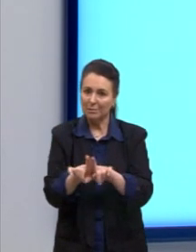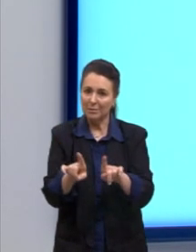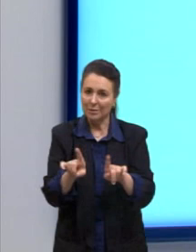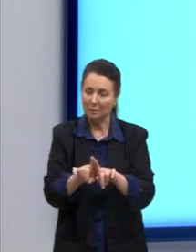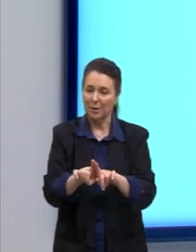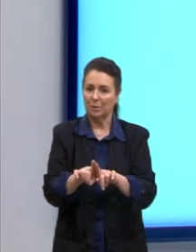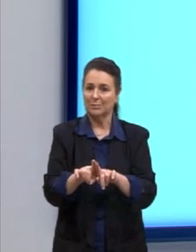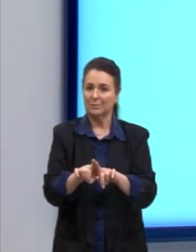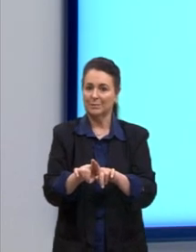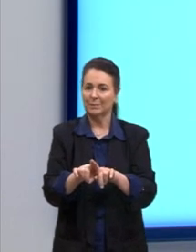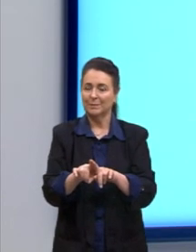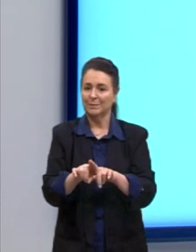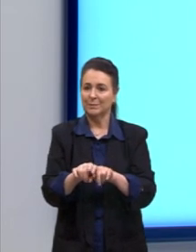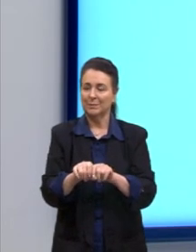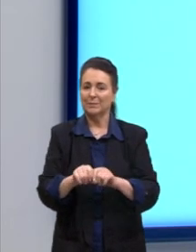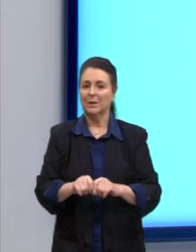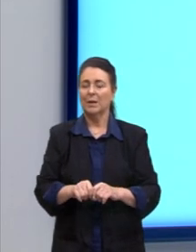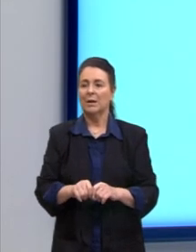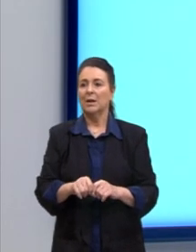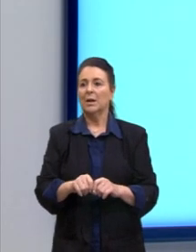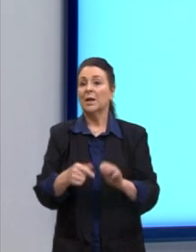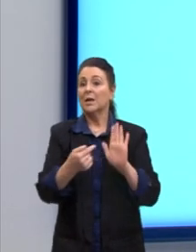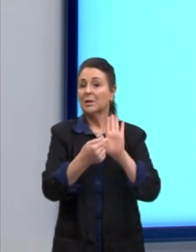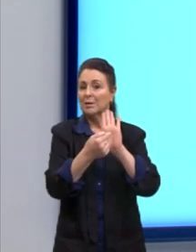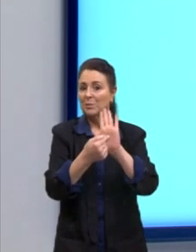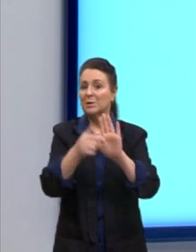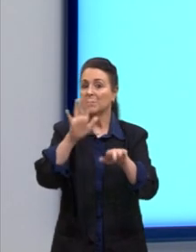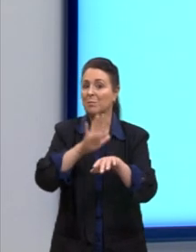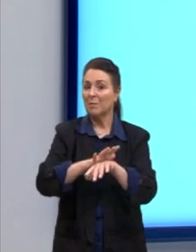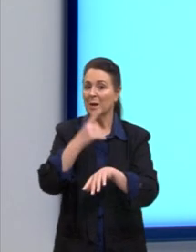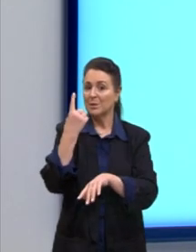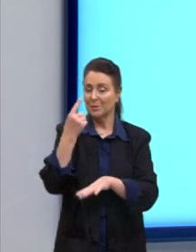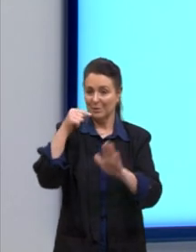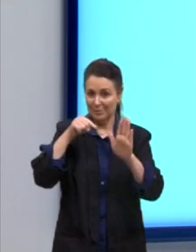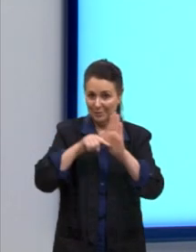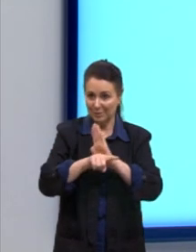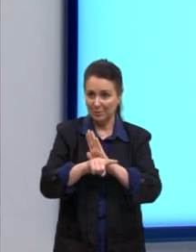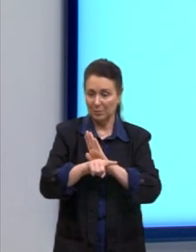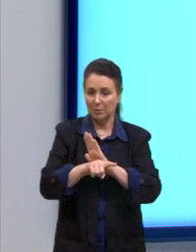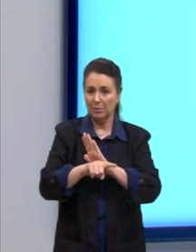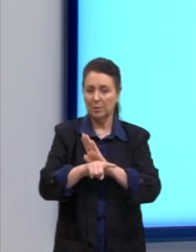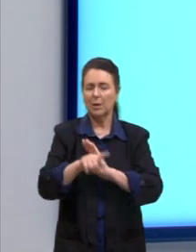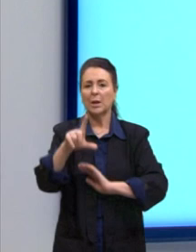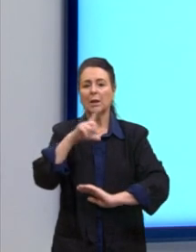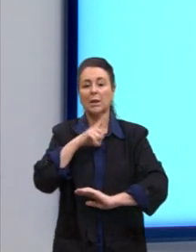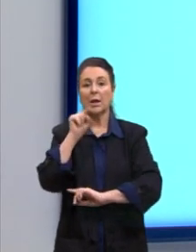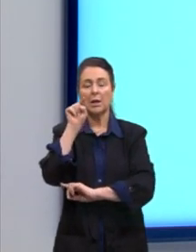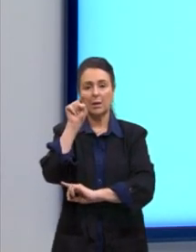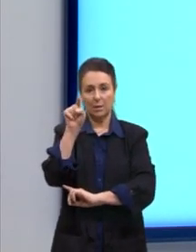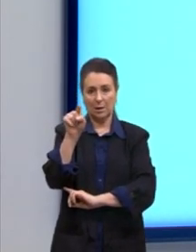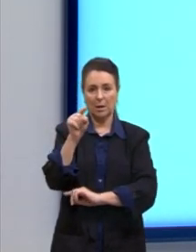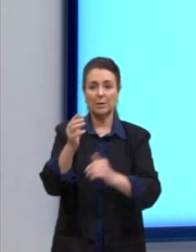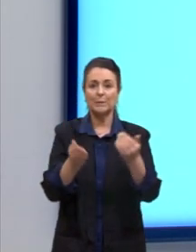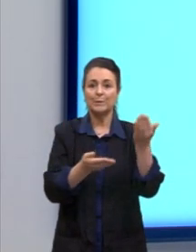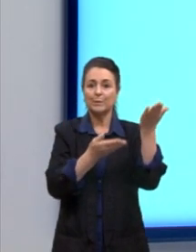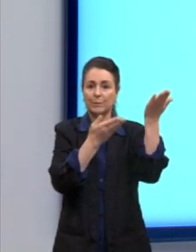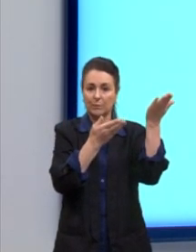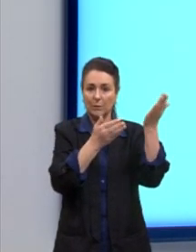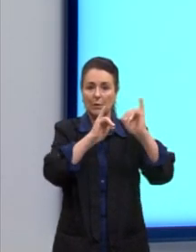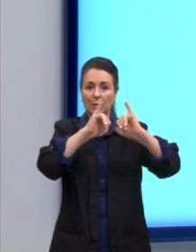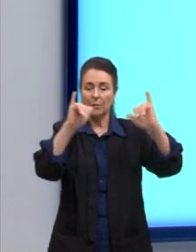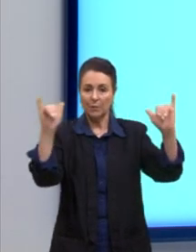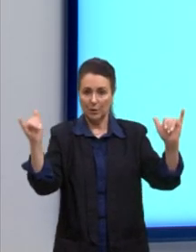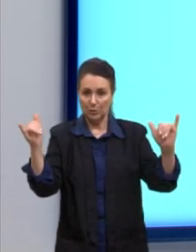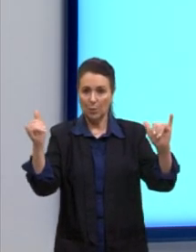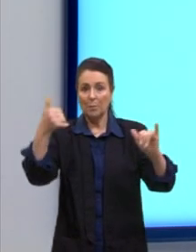pergunta. E aqui eu trouxe mais uma questão. A gente tem aqui um panfleto contra a dengue.